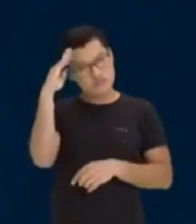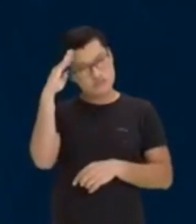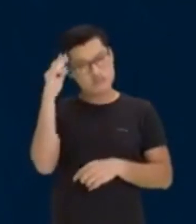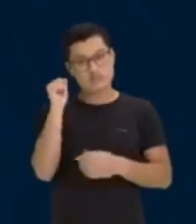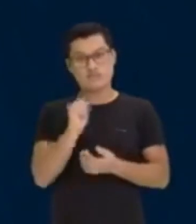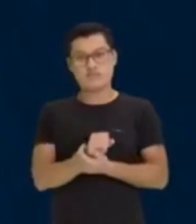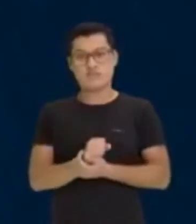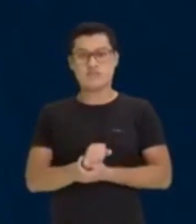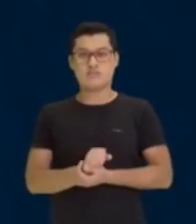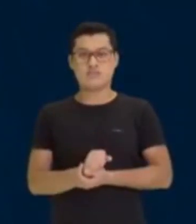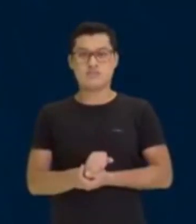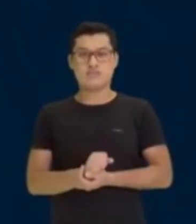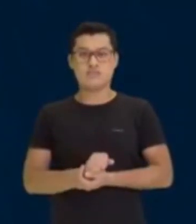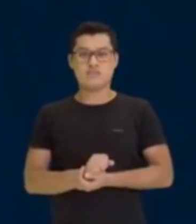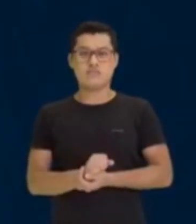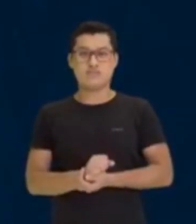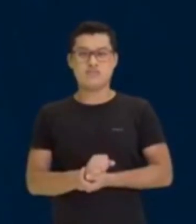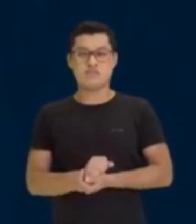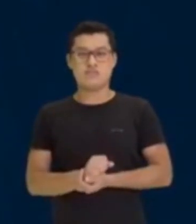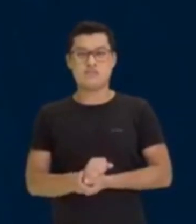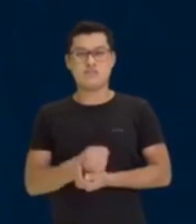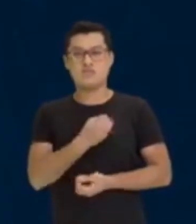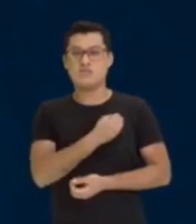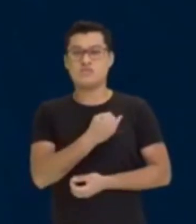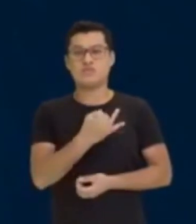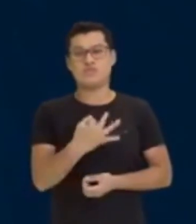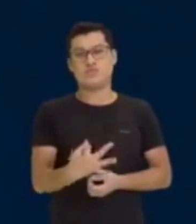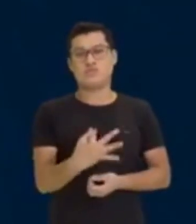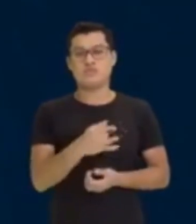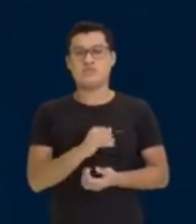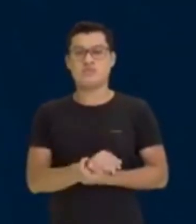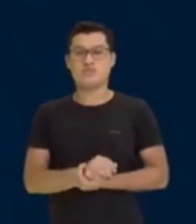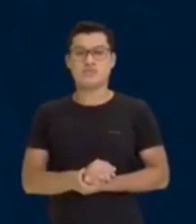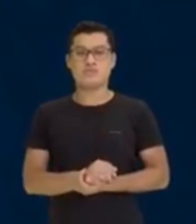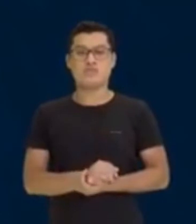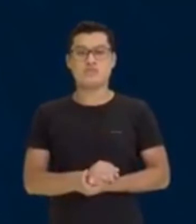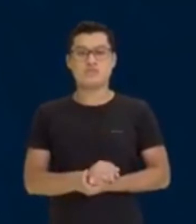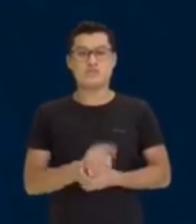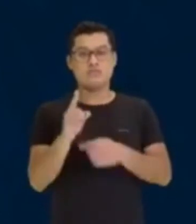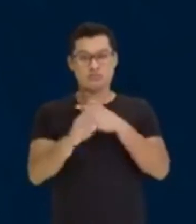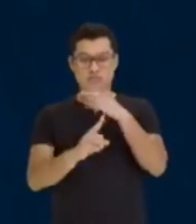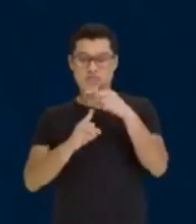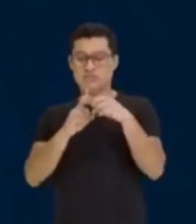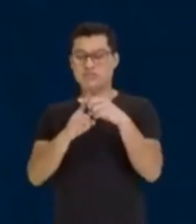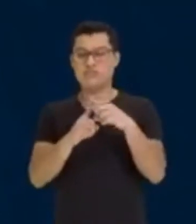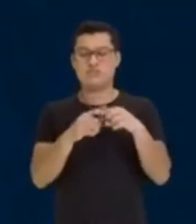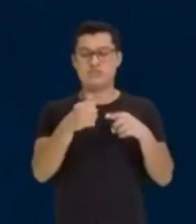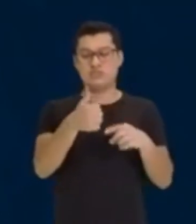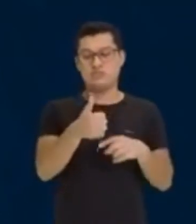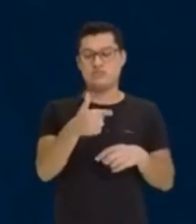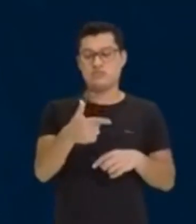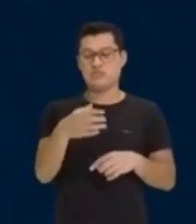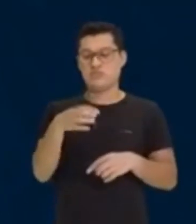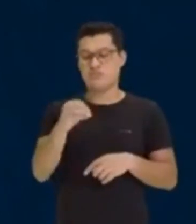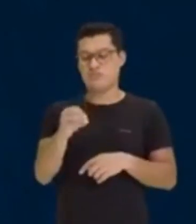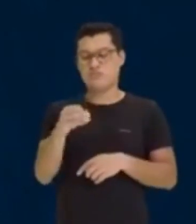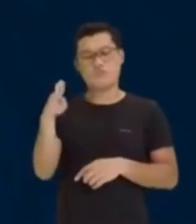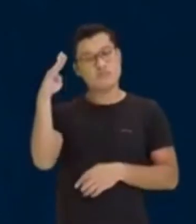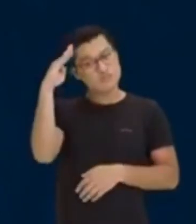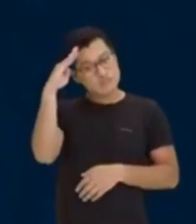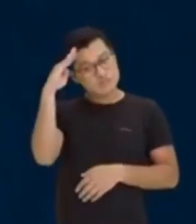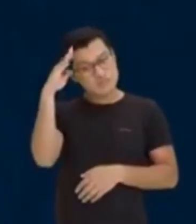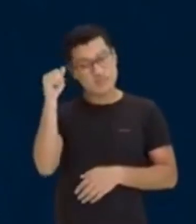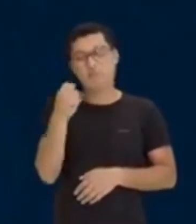Somou com mais 90, vão dar quantos soldados? Ah, vão dar 120 soldados. Muito bem.